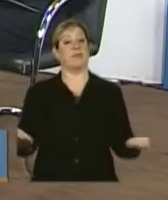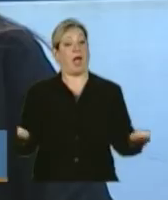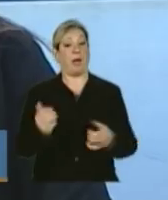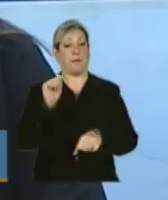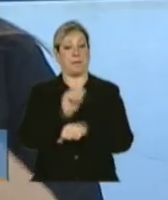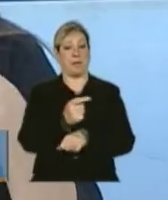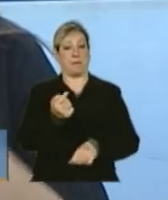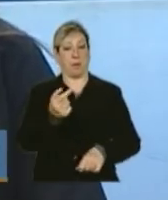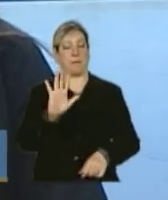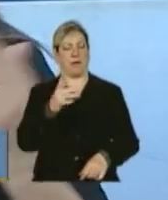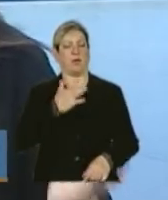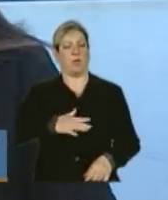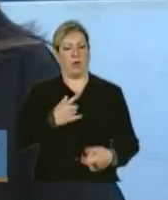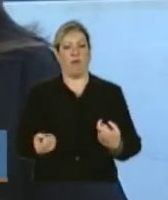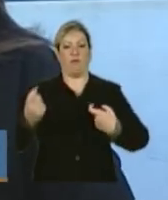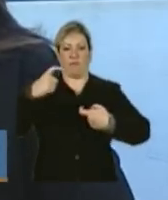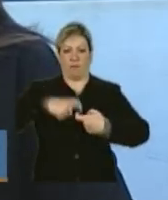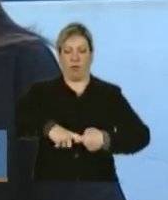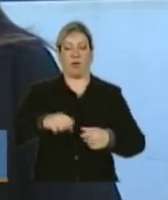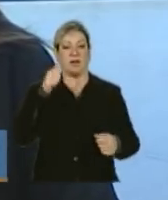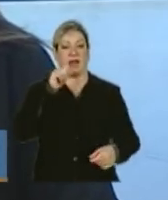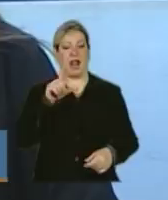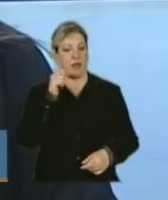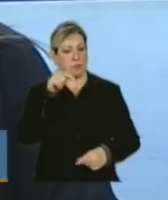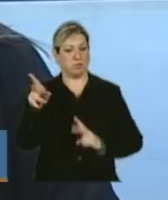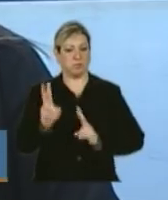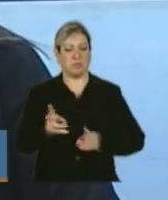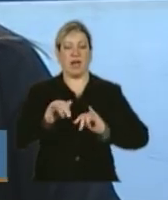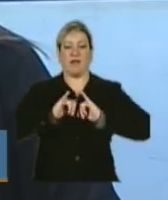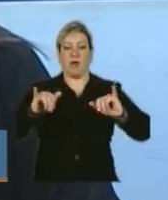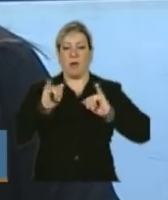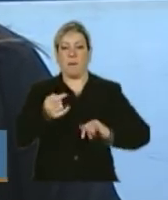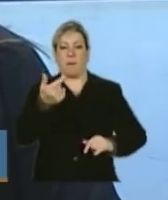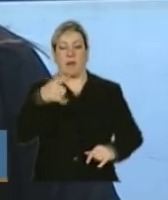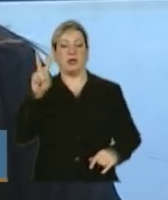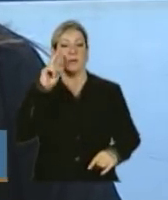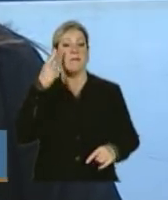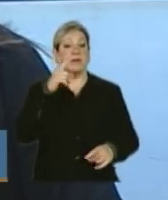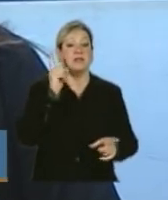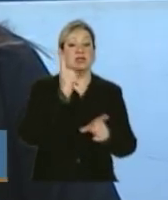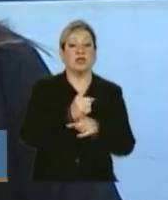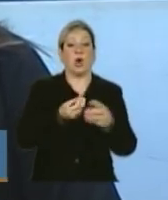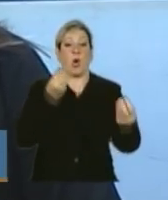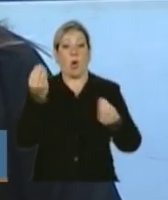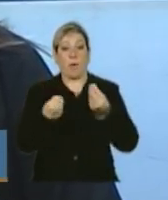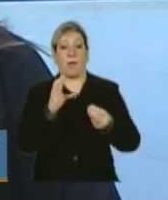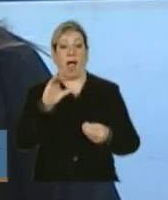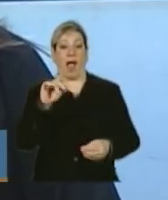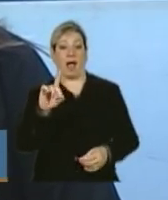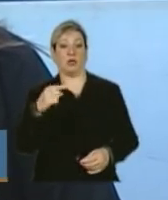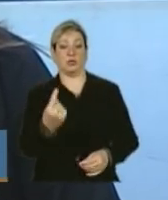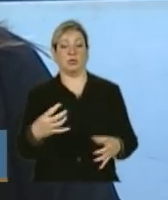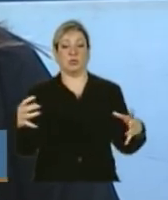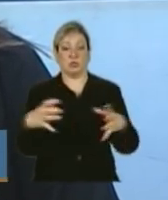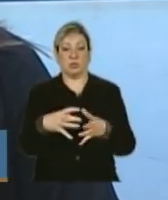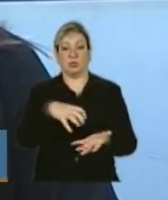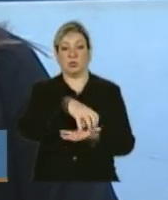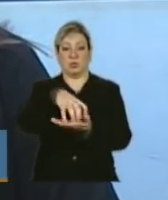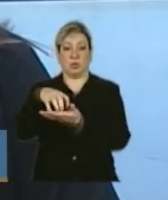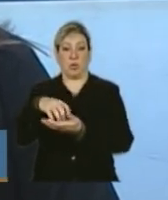intervalo agora, mas a gente volta com a Letícia para a gente falar um pouco mais sobre a identificação e o cadastramento dos grupos